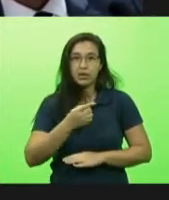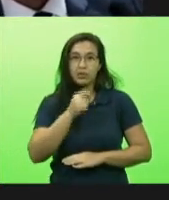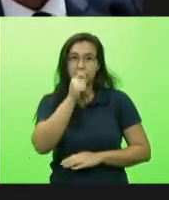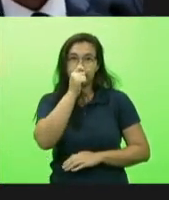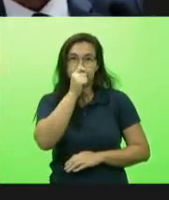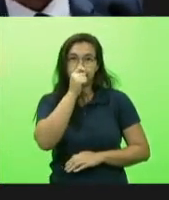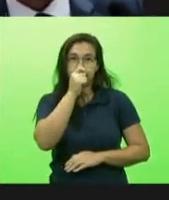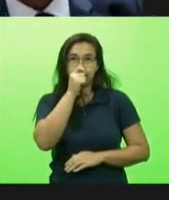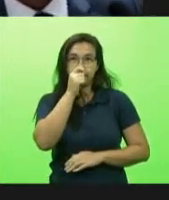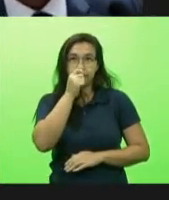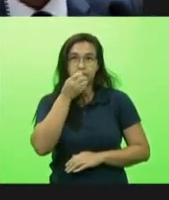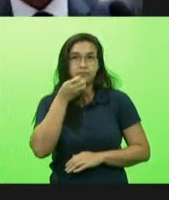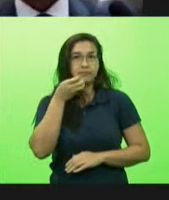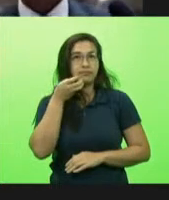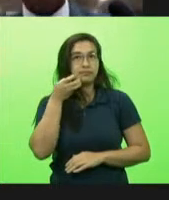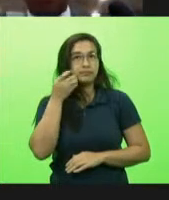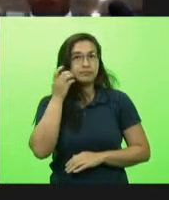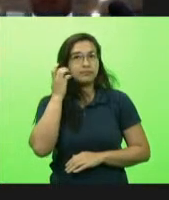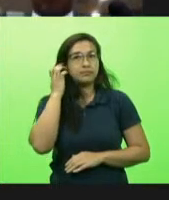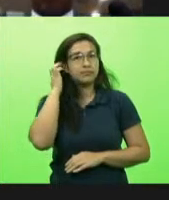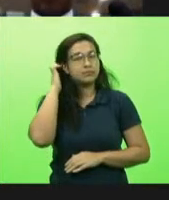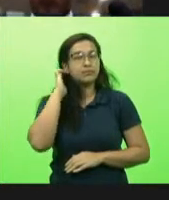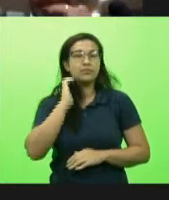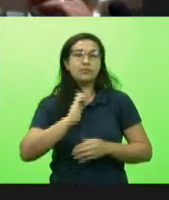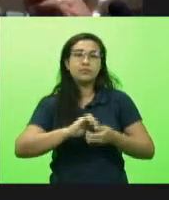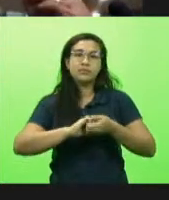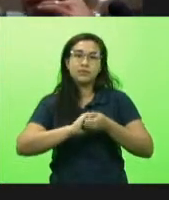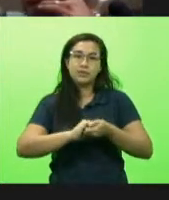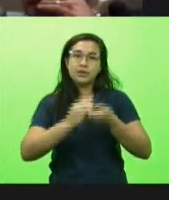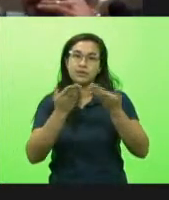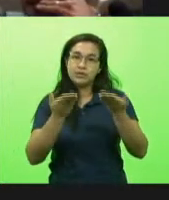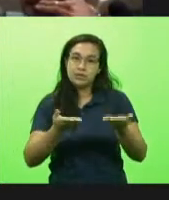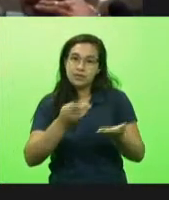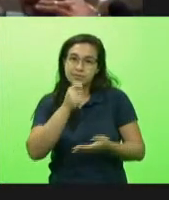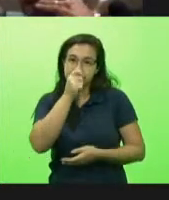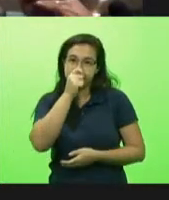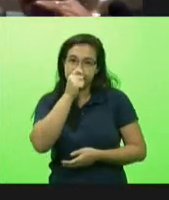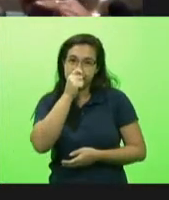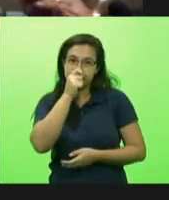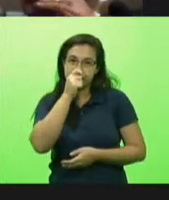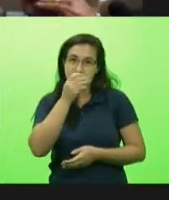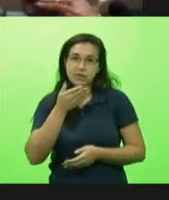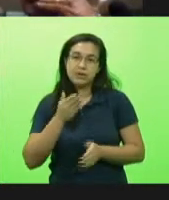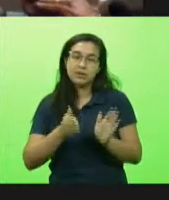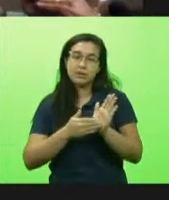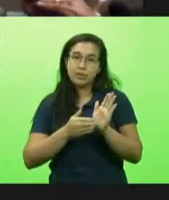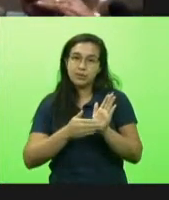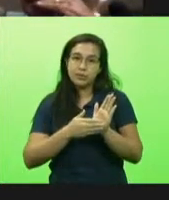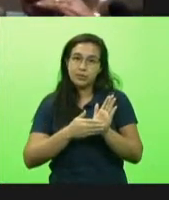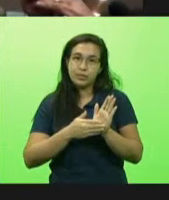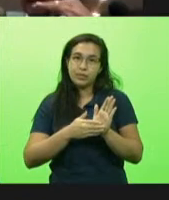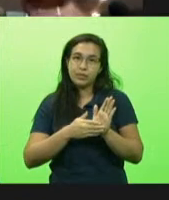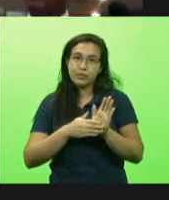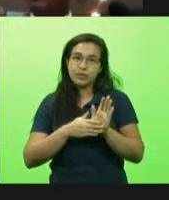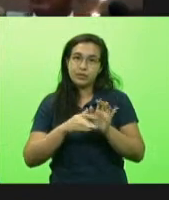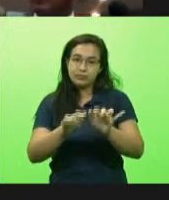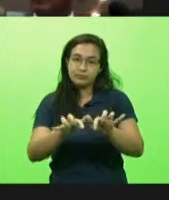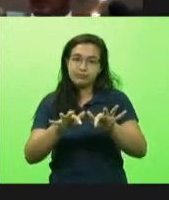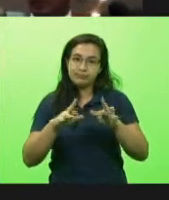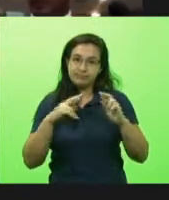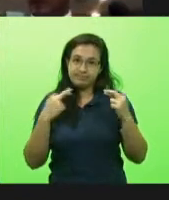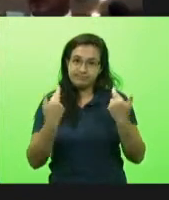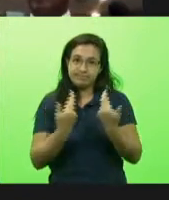que foi o proponente desta digamos audiência eu quero comentar o deputado